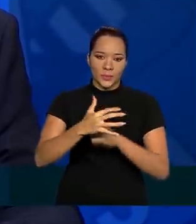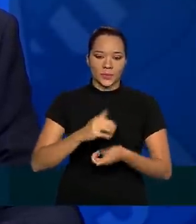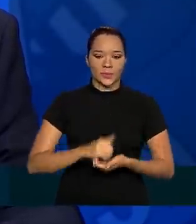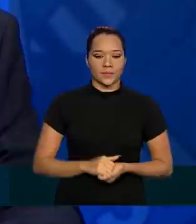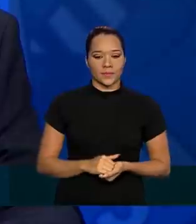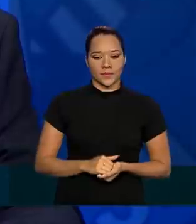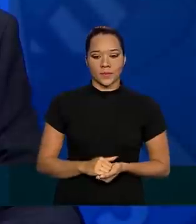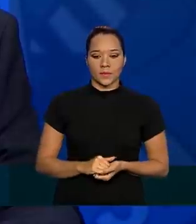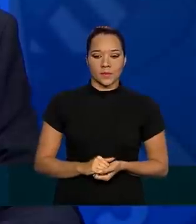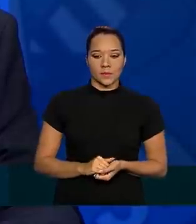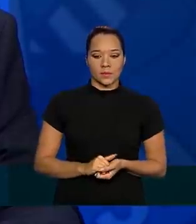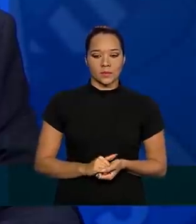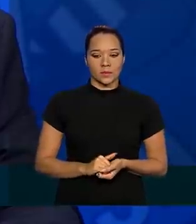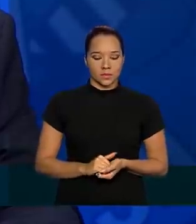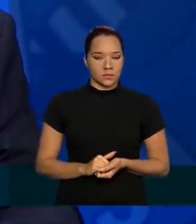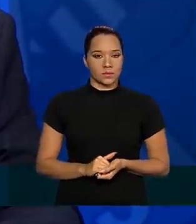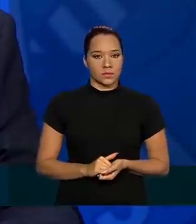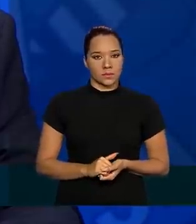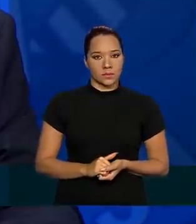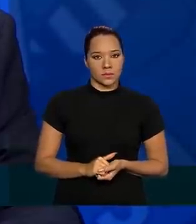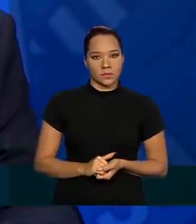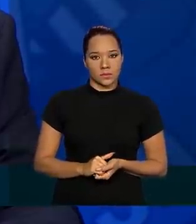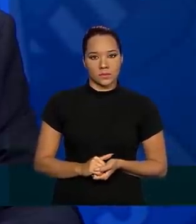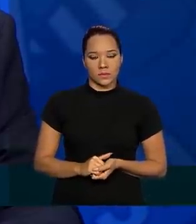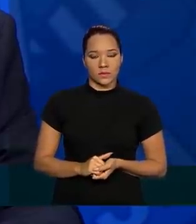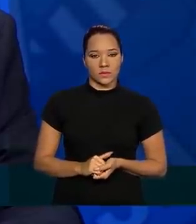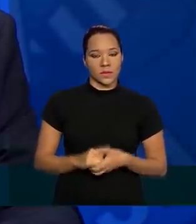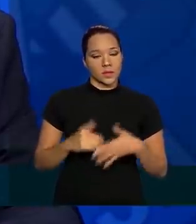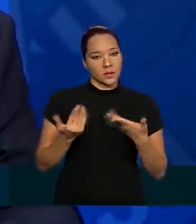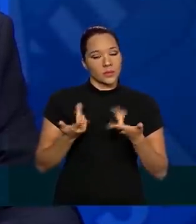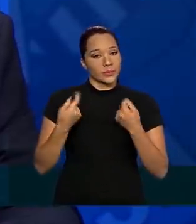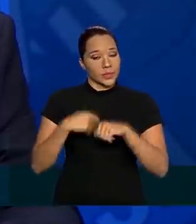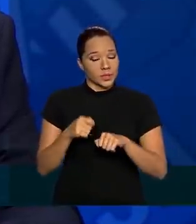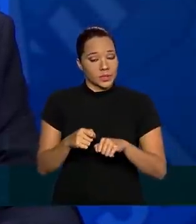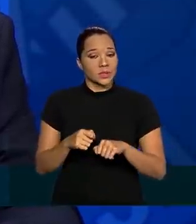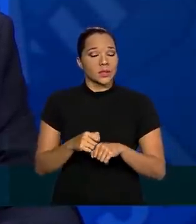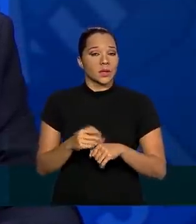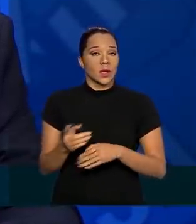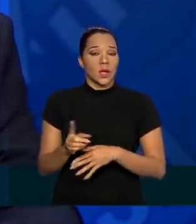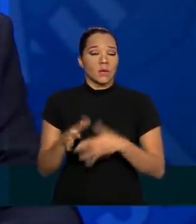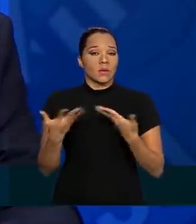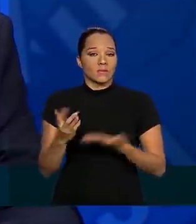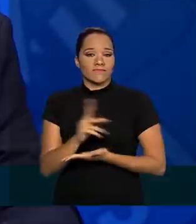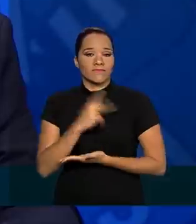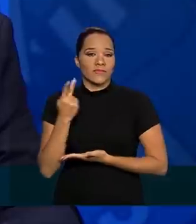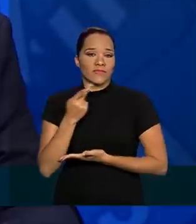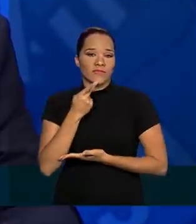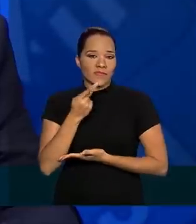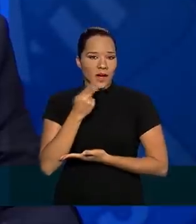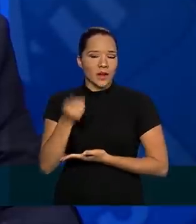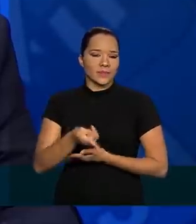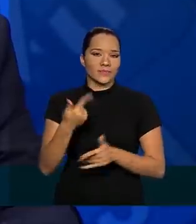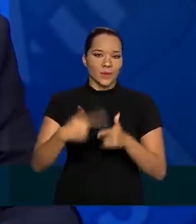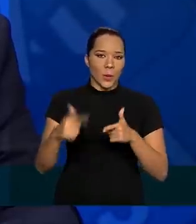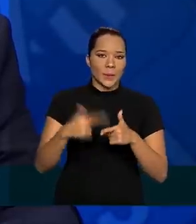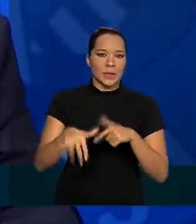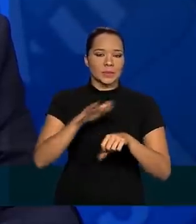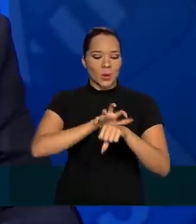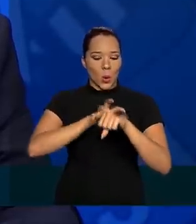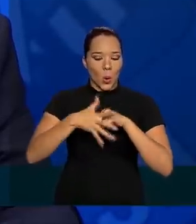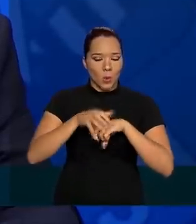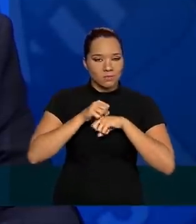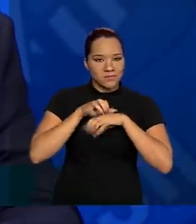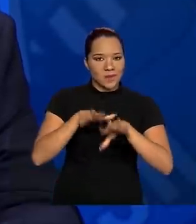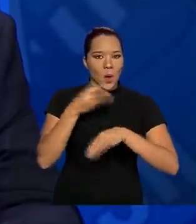Próximo. É preciso, quando nós falamos a respeito dessa questão da pandemia, de como ela é